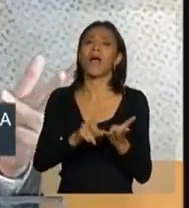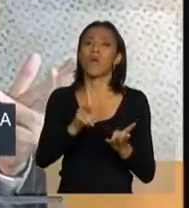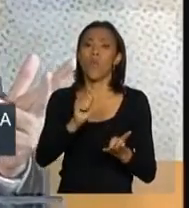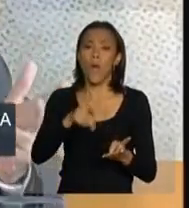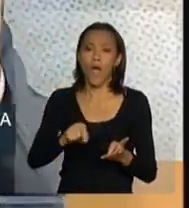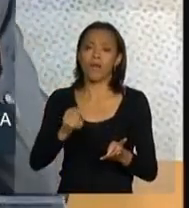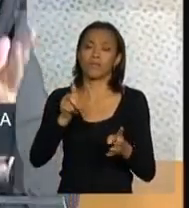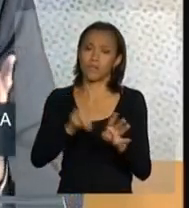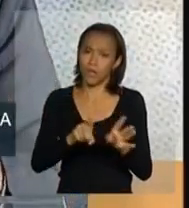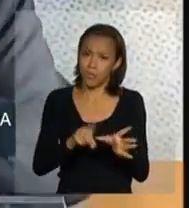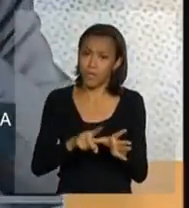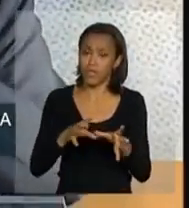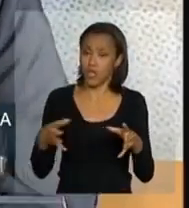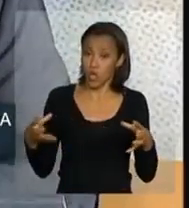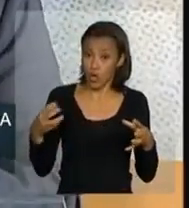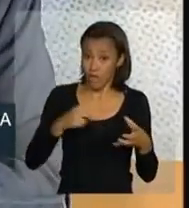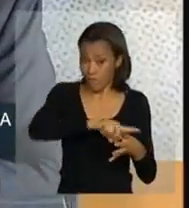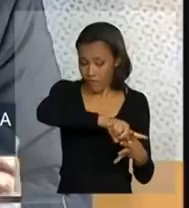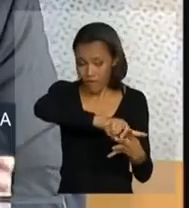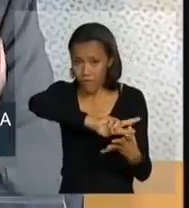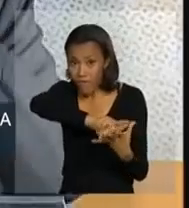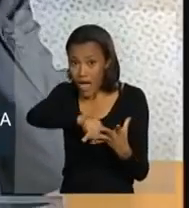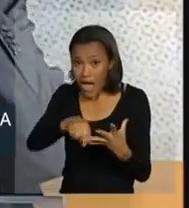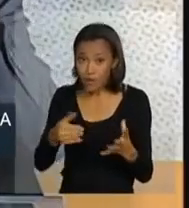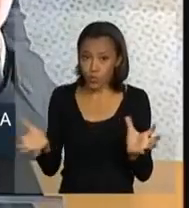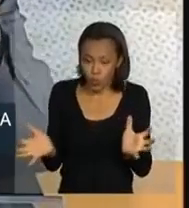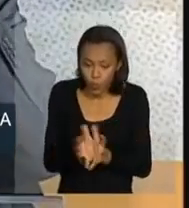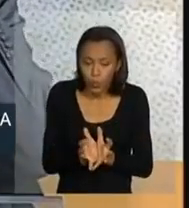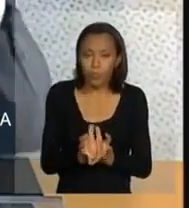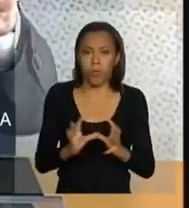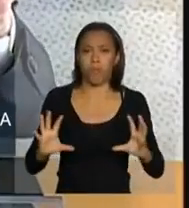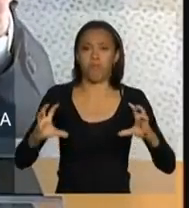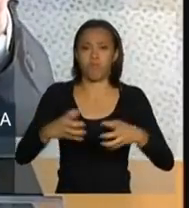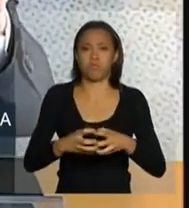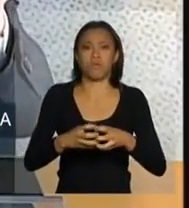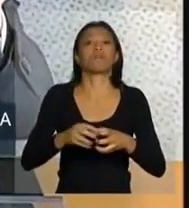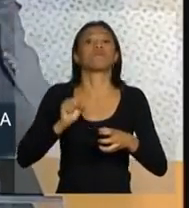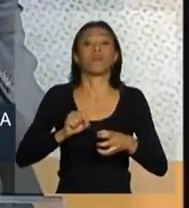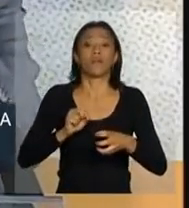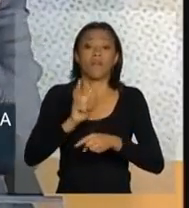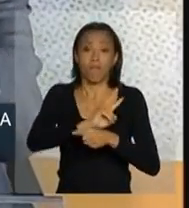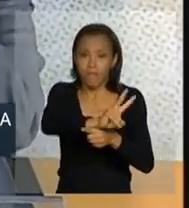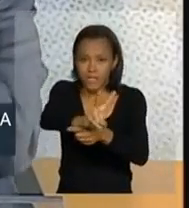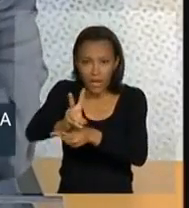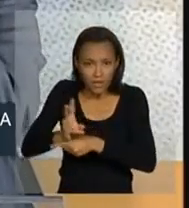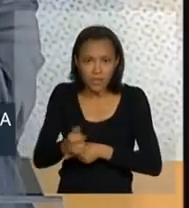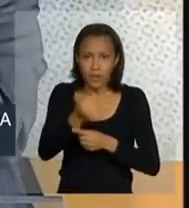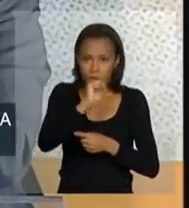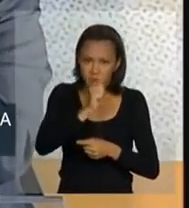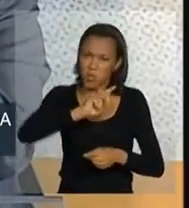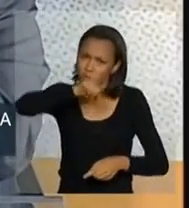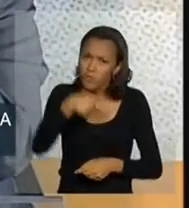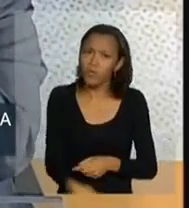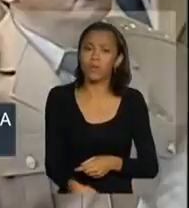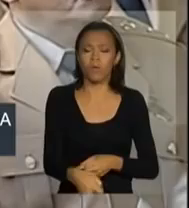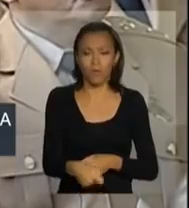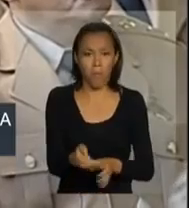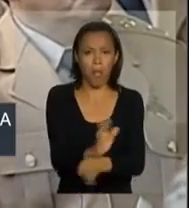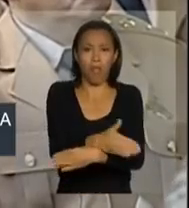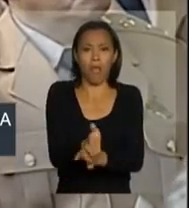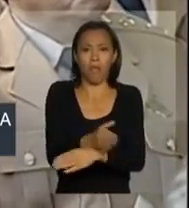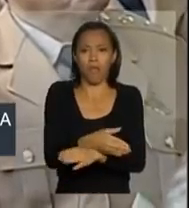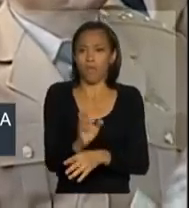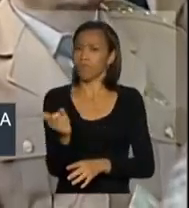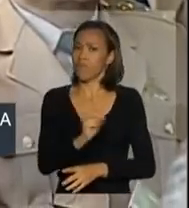Secretaria de Transportes, Instituto Medio Legal e outros agindo numa ação importante de fiscalização da alcoolemia e agir com rigor. Ou seja,